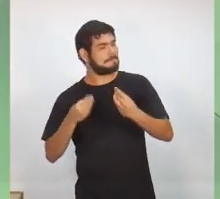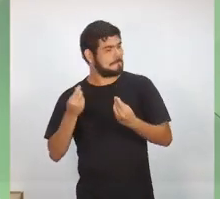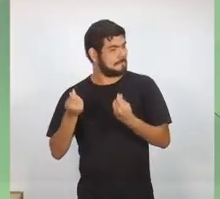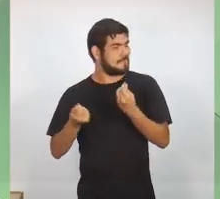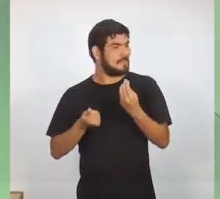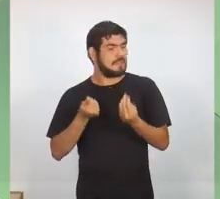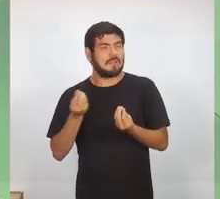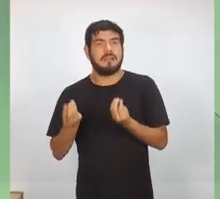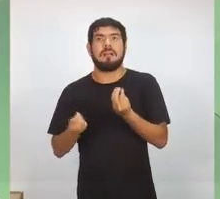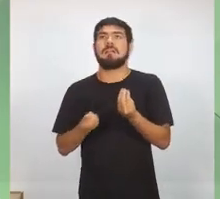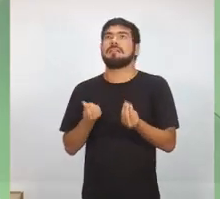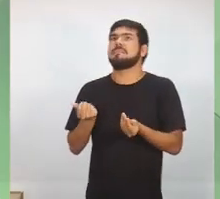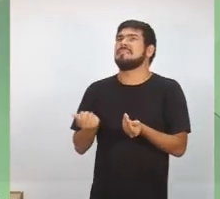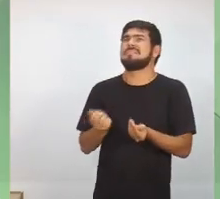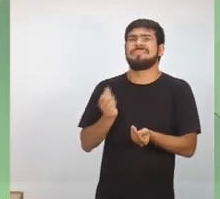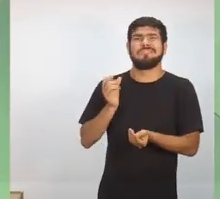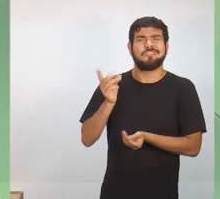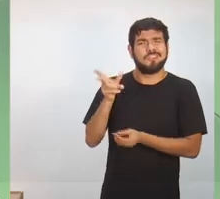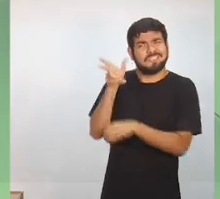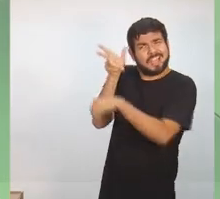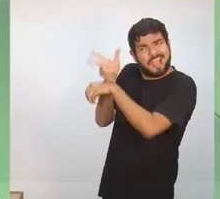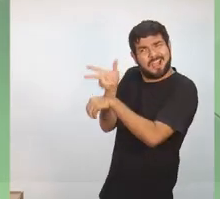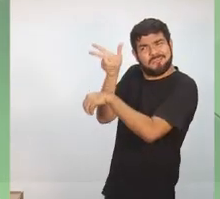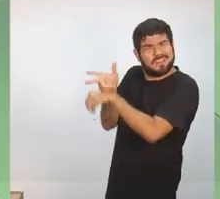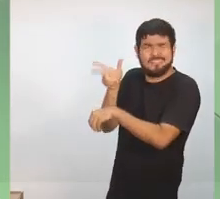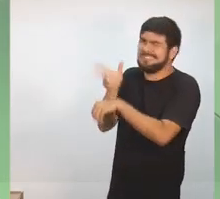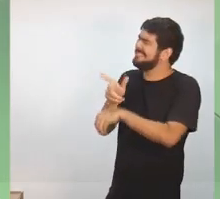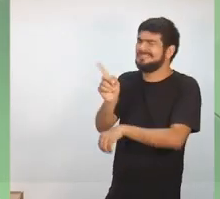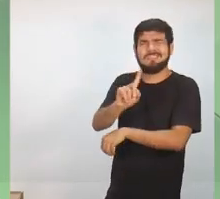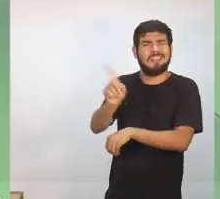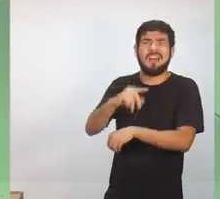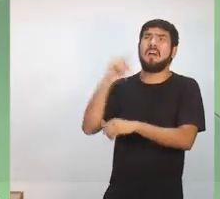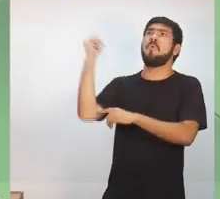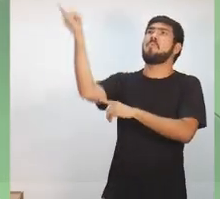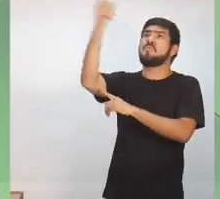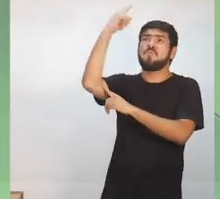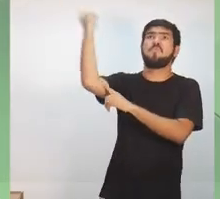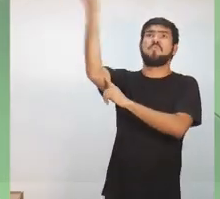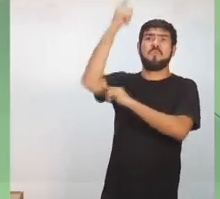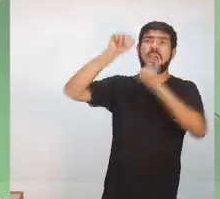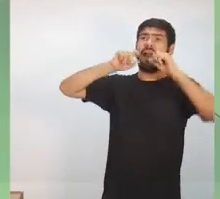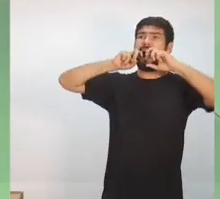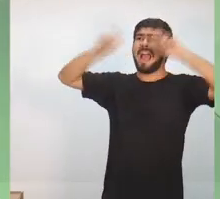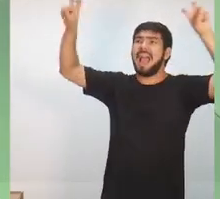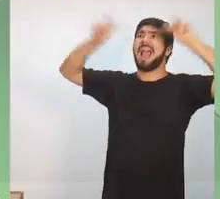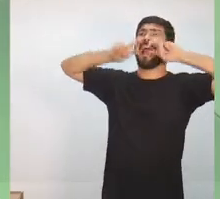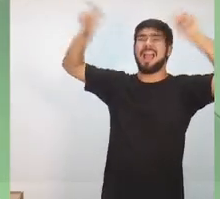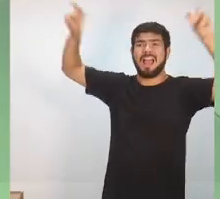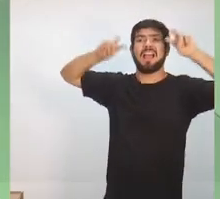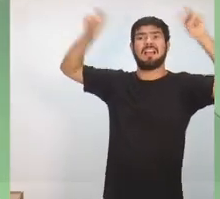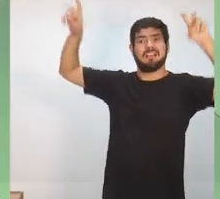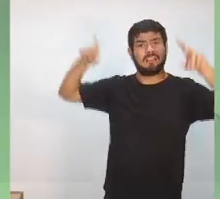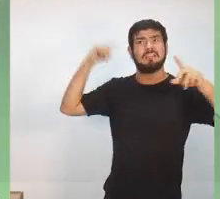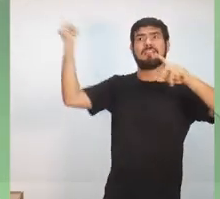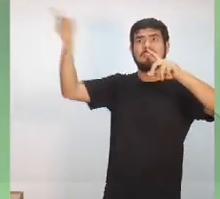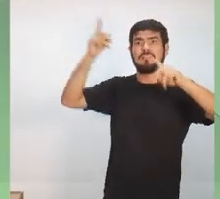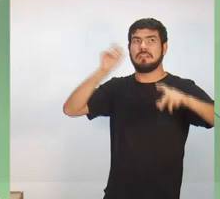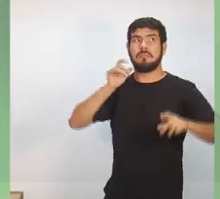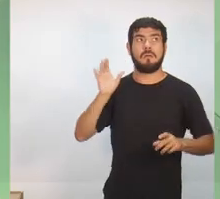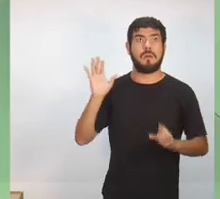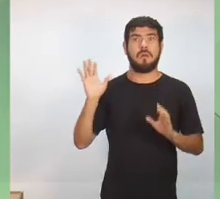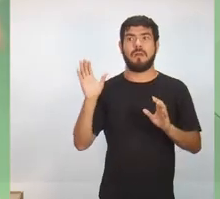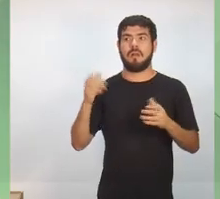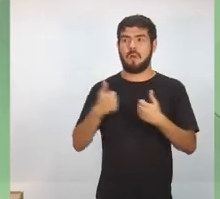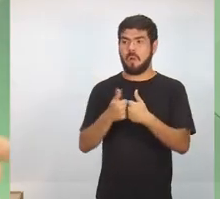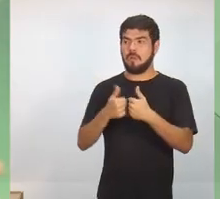através, não só de câmeras, mas de sistemas de alarme que possam ser disparados quando o